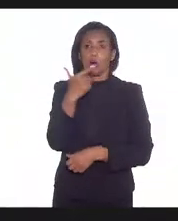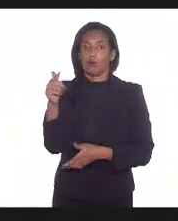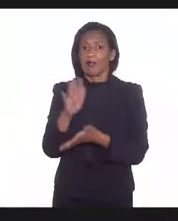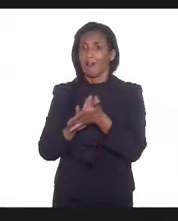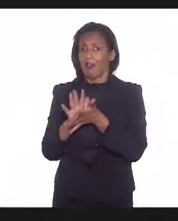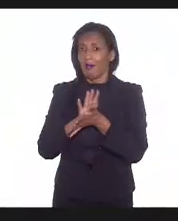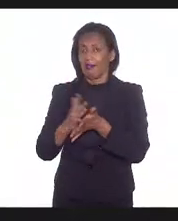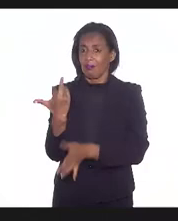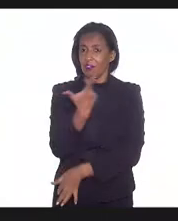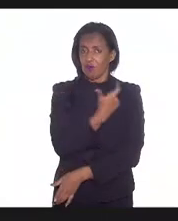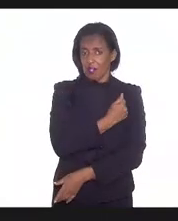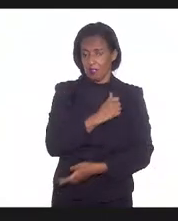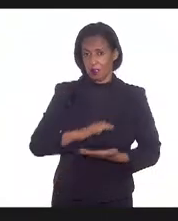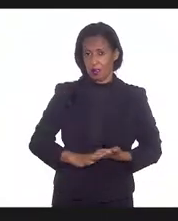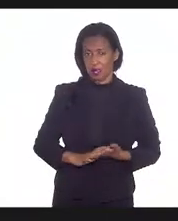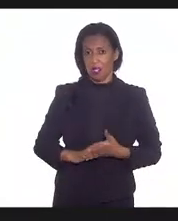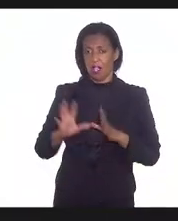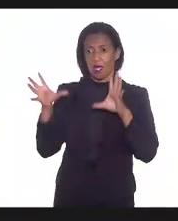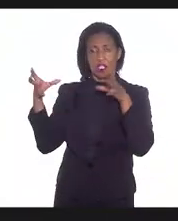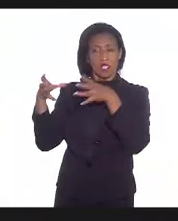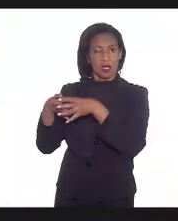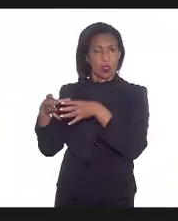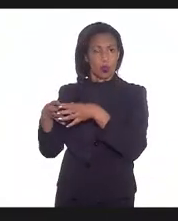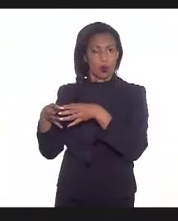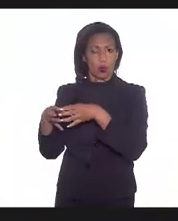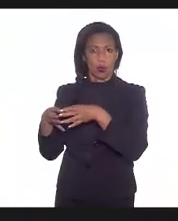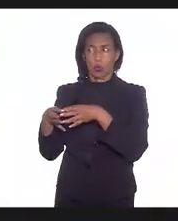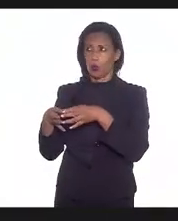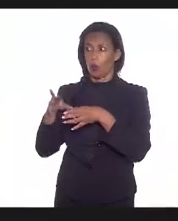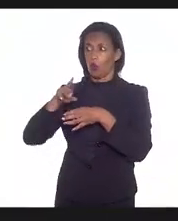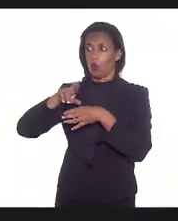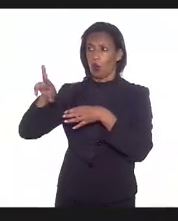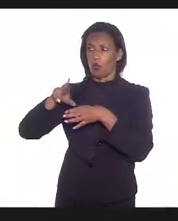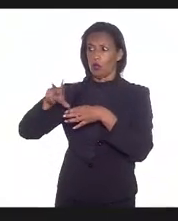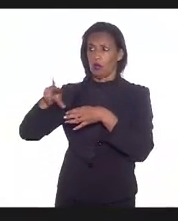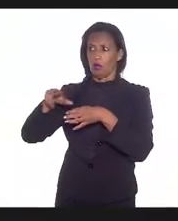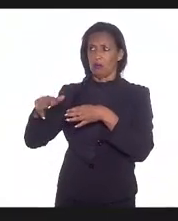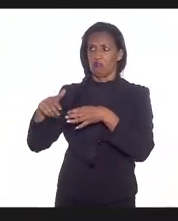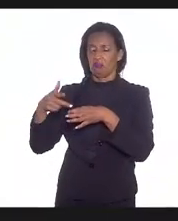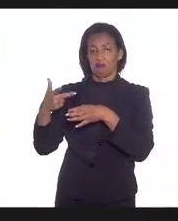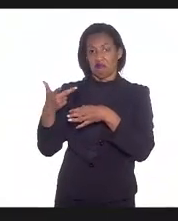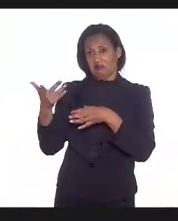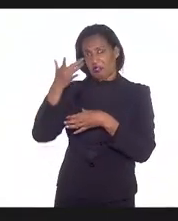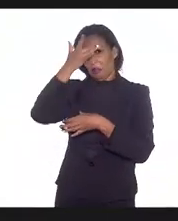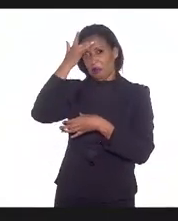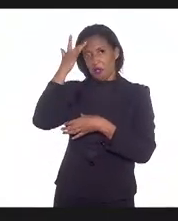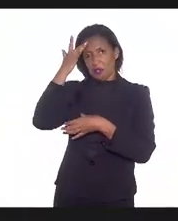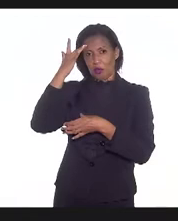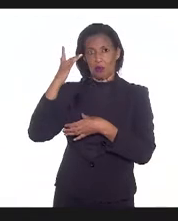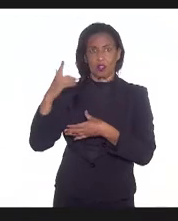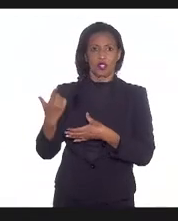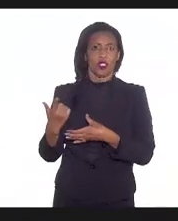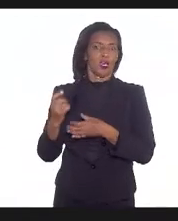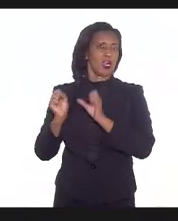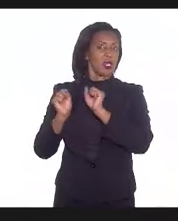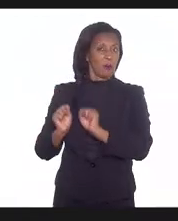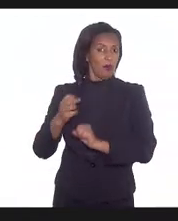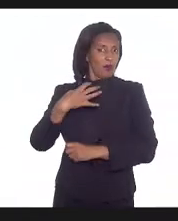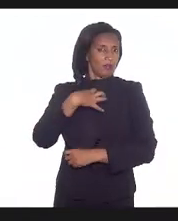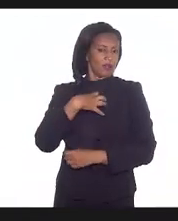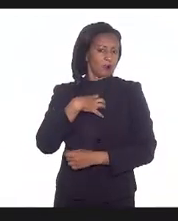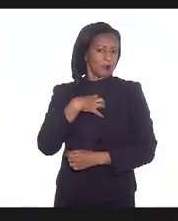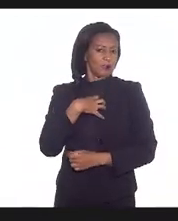Então, assim, eles não só não foram colocados na prioridade e são pessoas que são... Podem ser